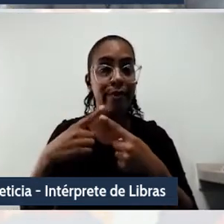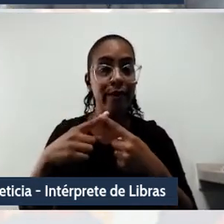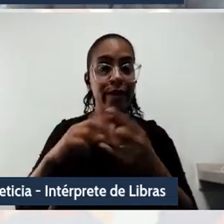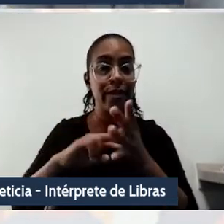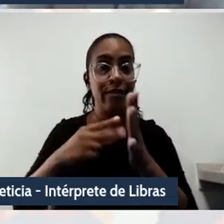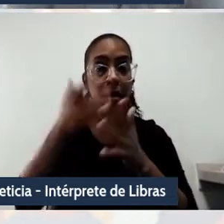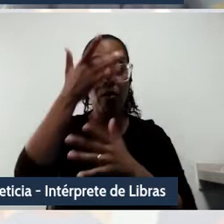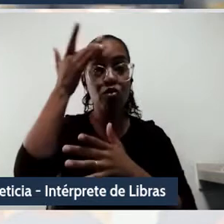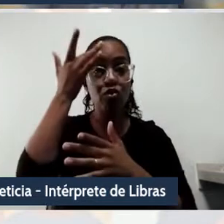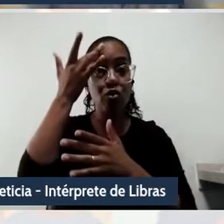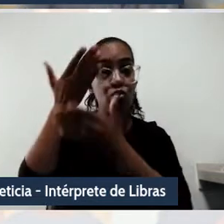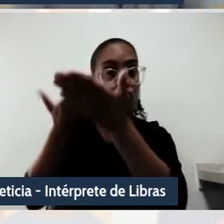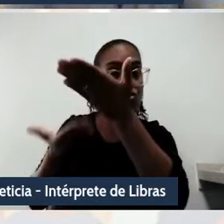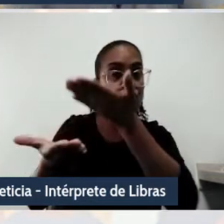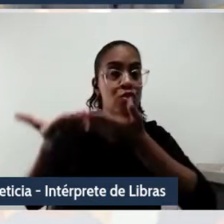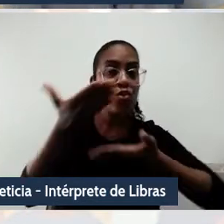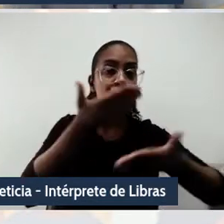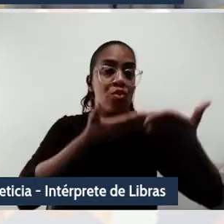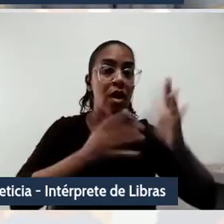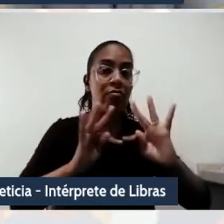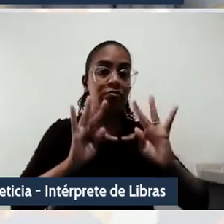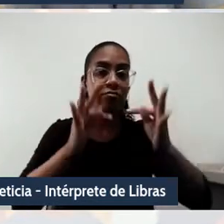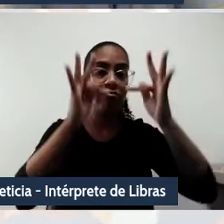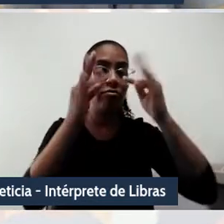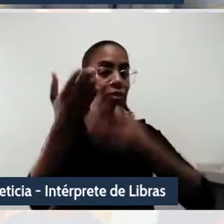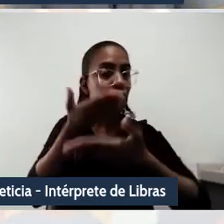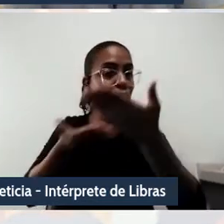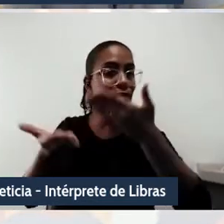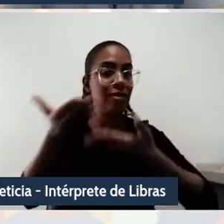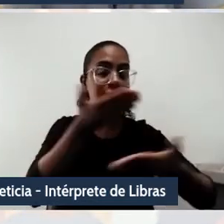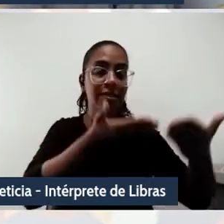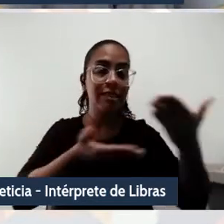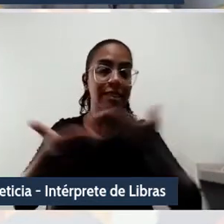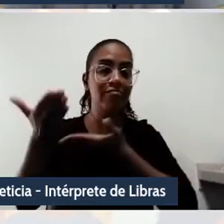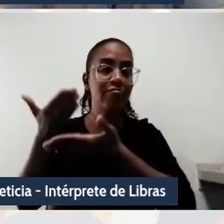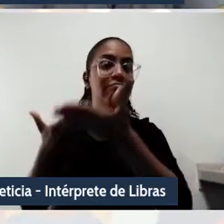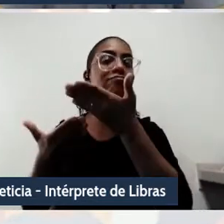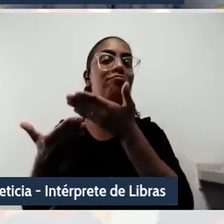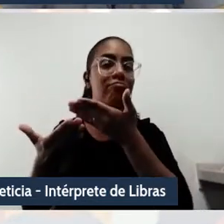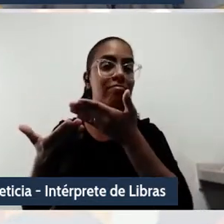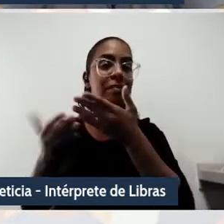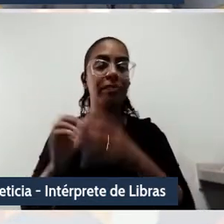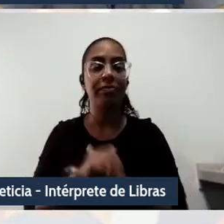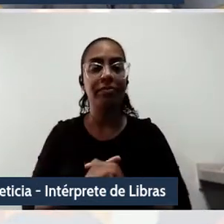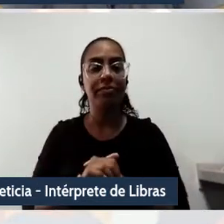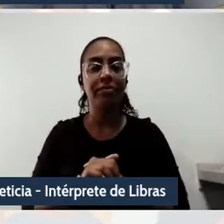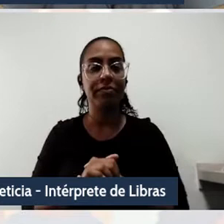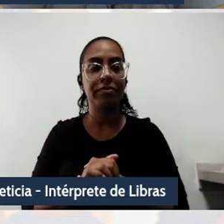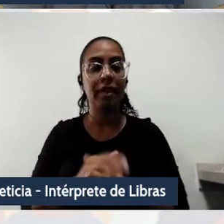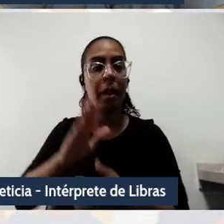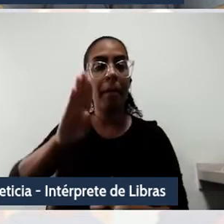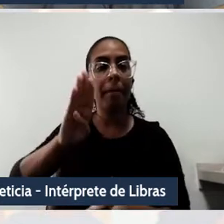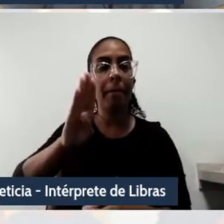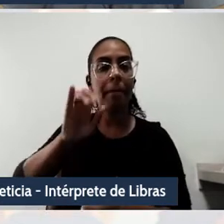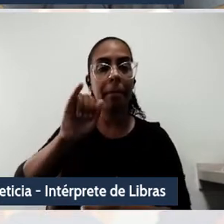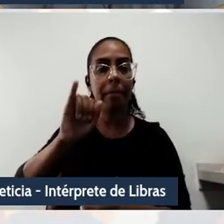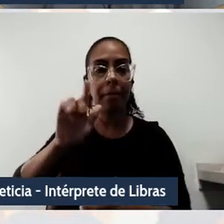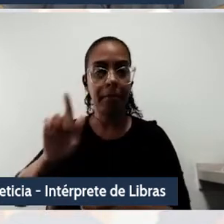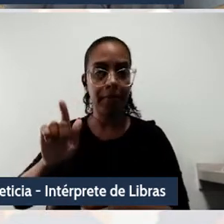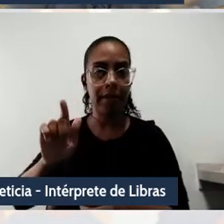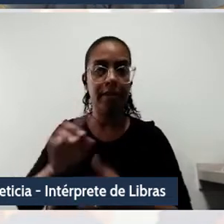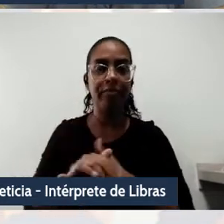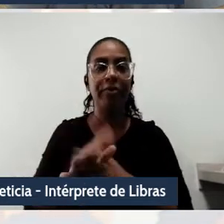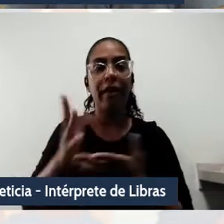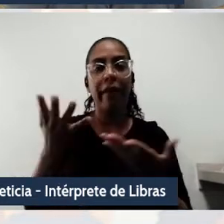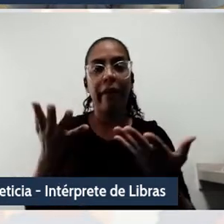Não é à toa também, pessoal, que o uso de dispositivos eletrônicos das big tech tem elevado a modulação do